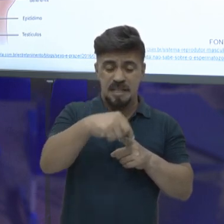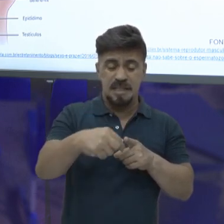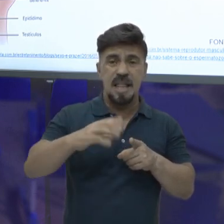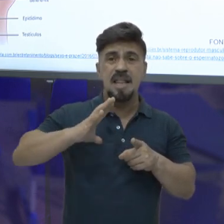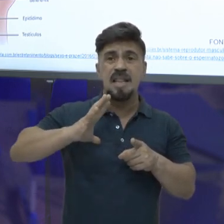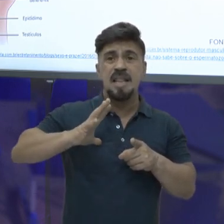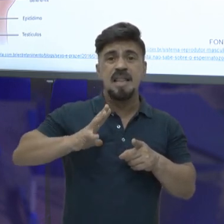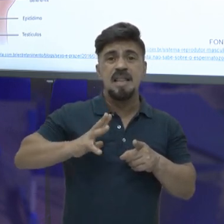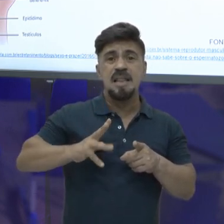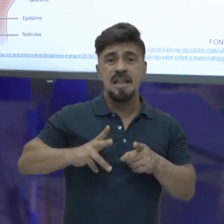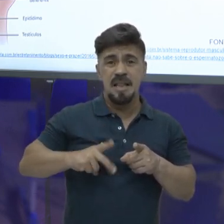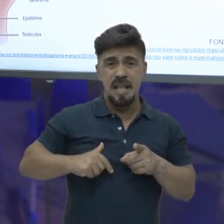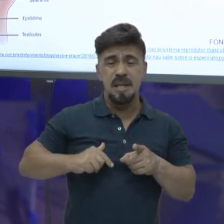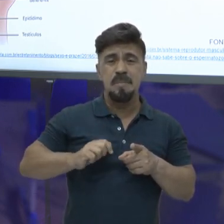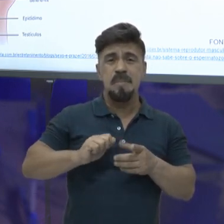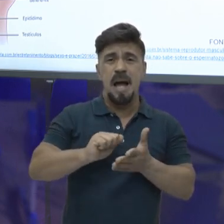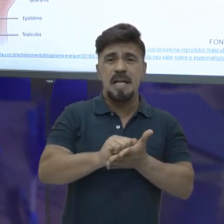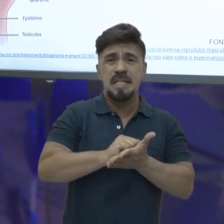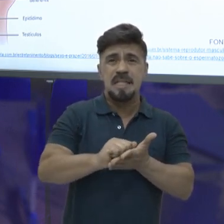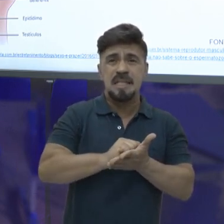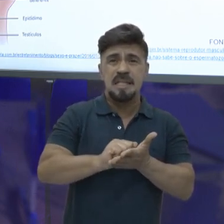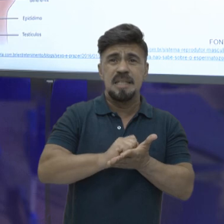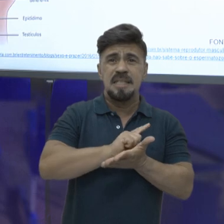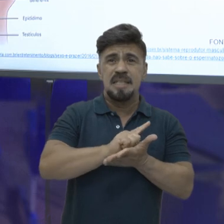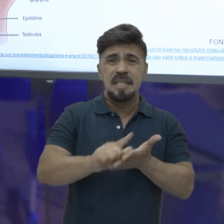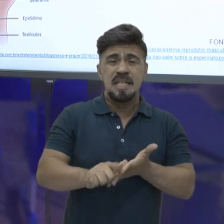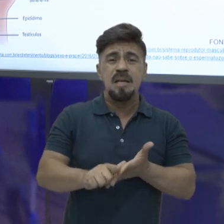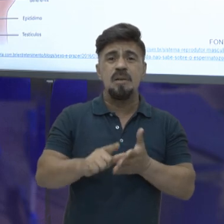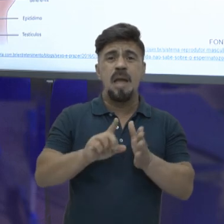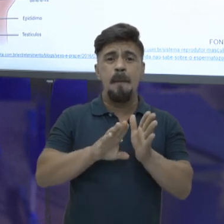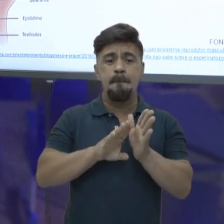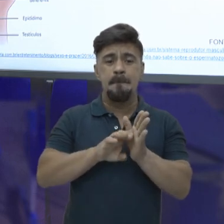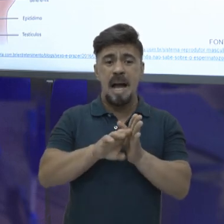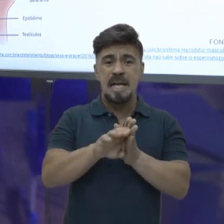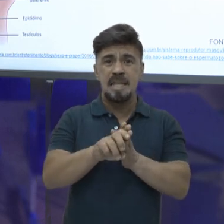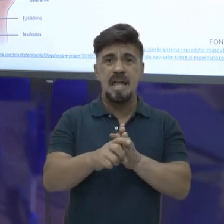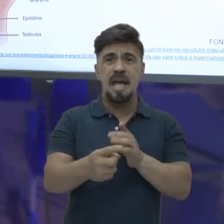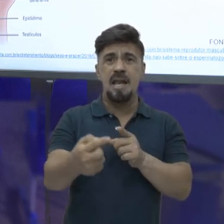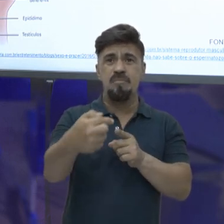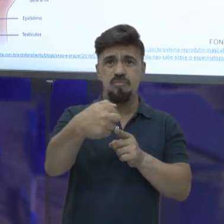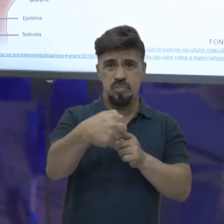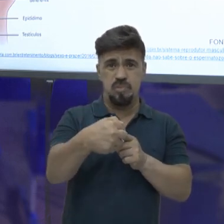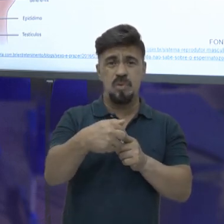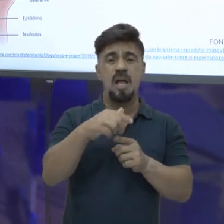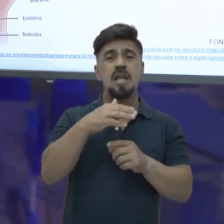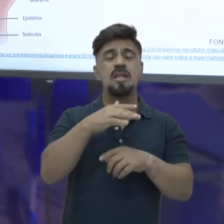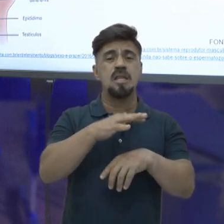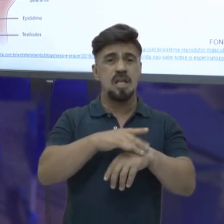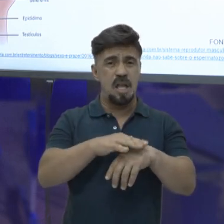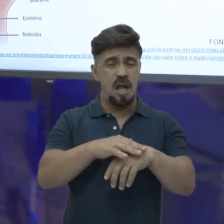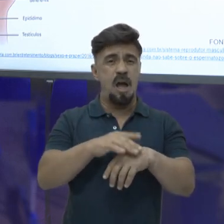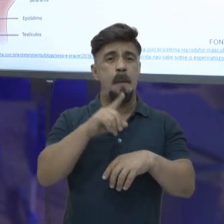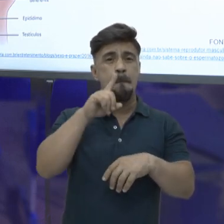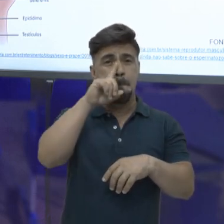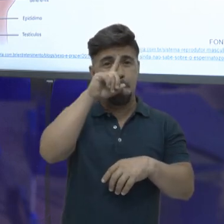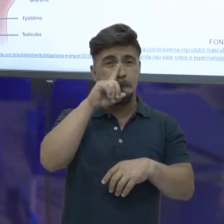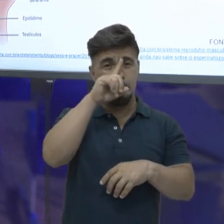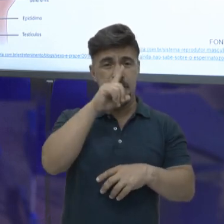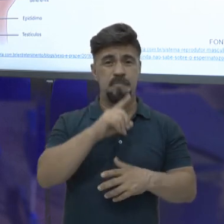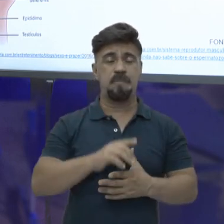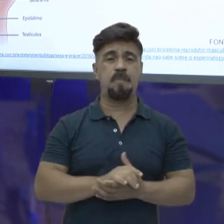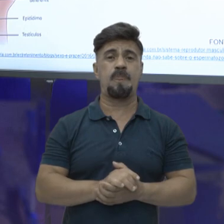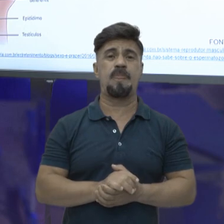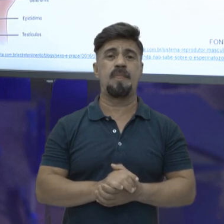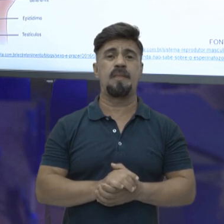todinho, porque se não limpar, bactérias e fungos podem ficar na área e podem causar doenças graves em vocês. Tá